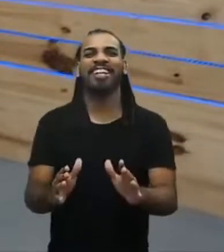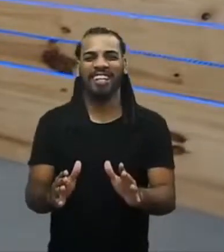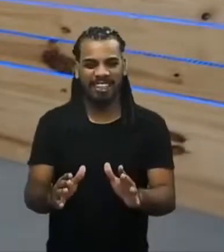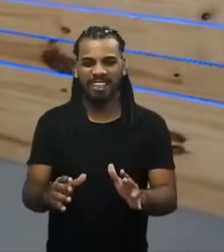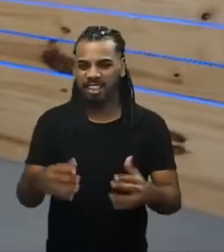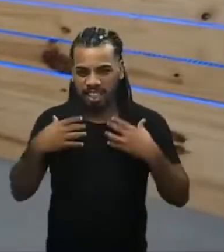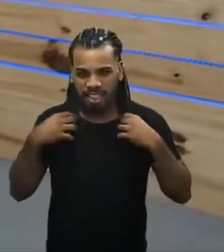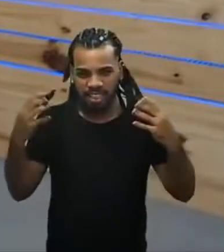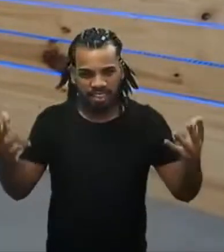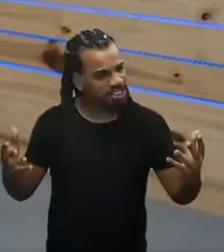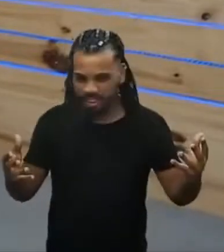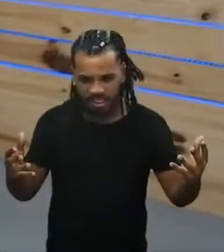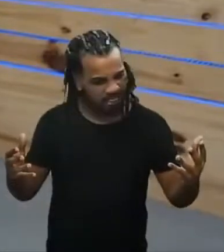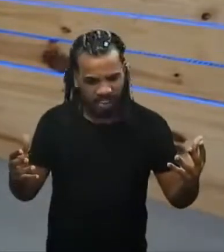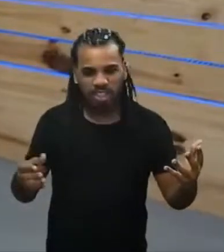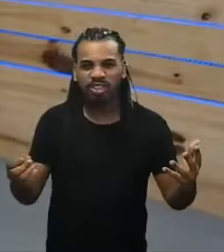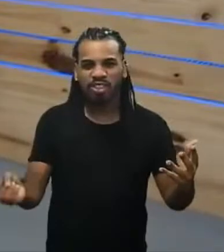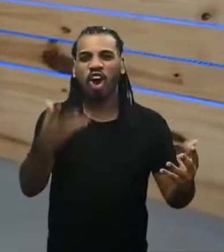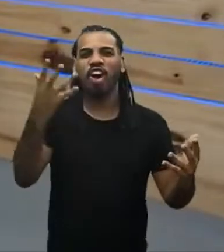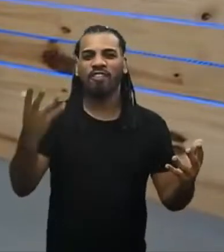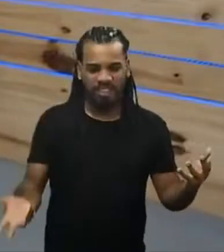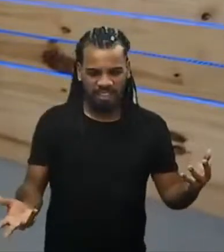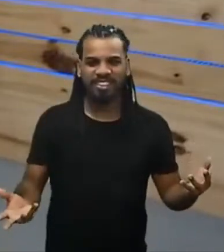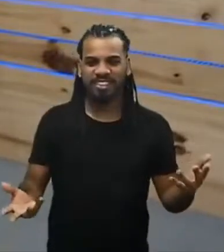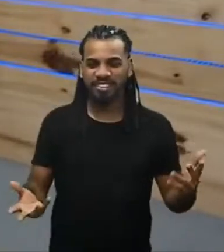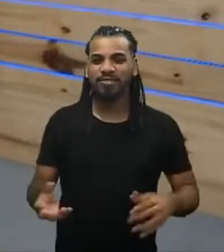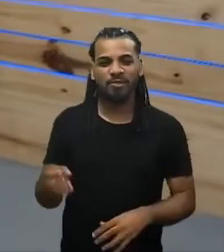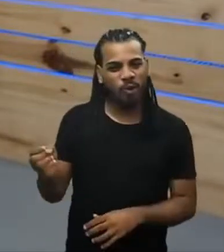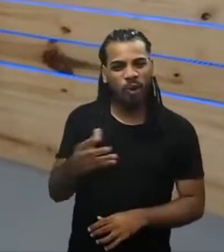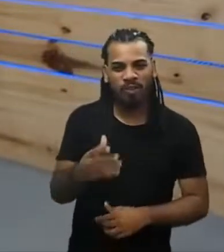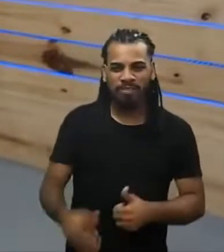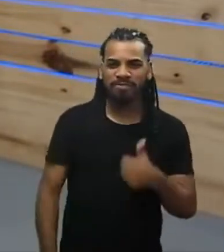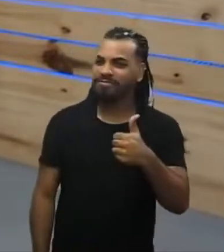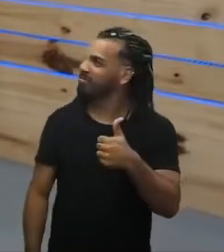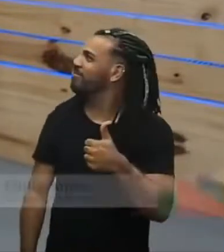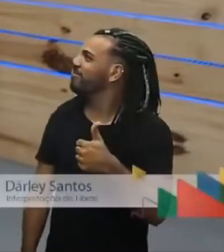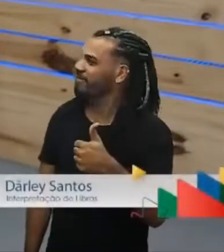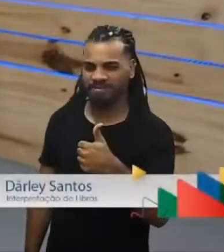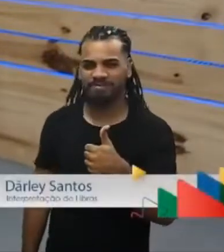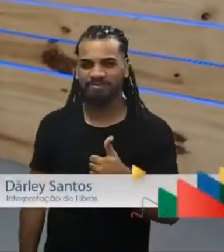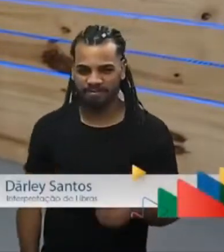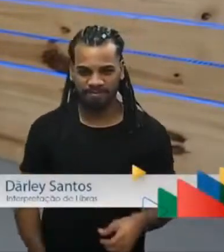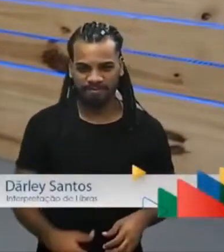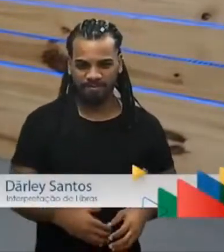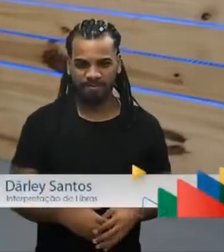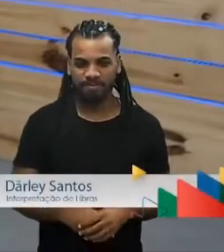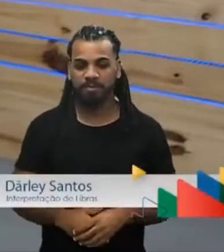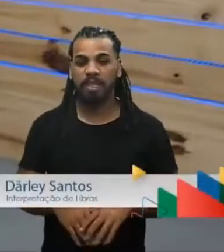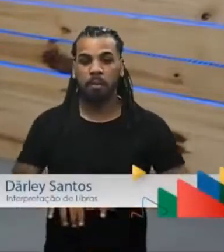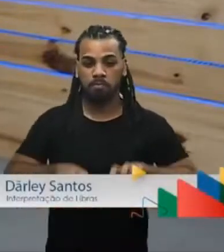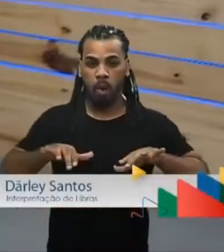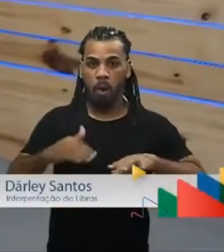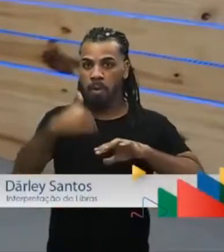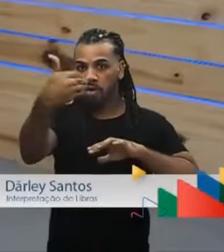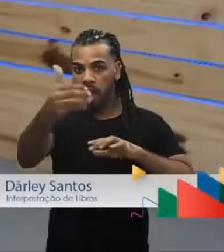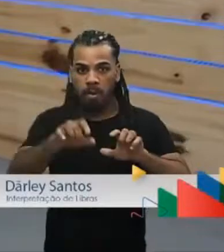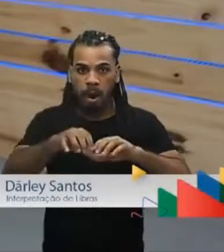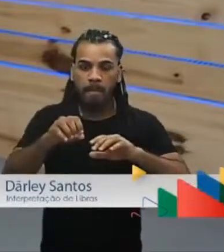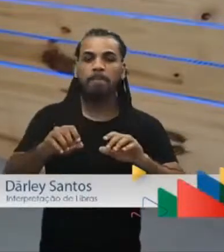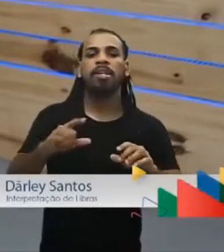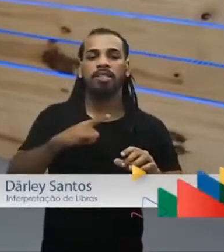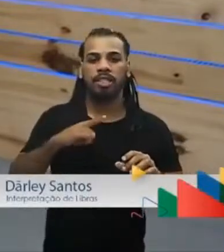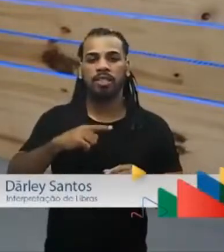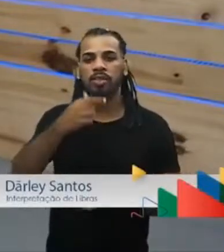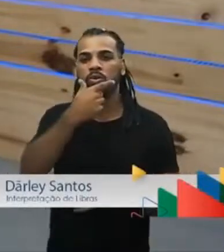com as suas tranças novas, visual novo, show de bola. No suíte, hoje, nós temos aqui a estreia